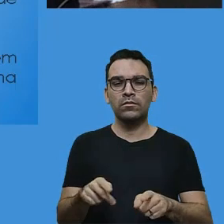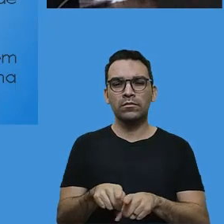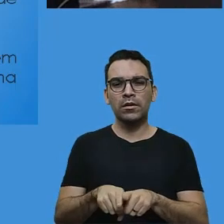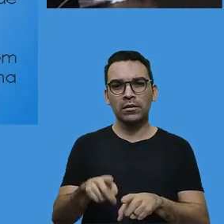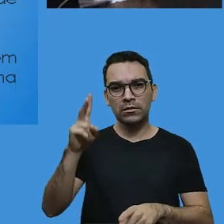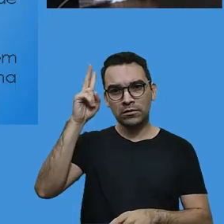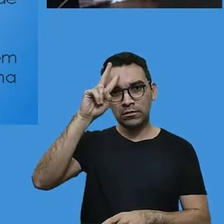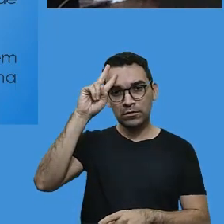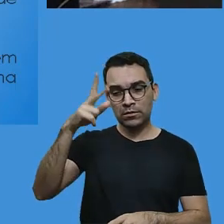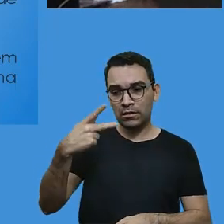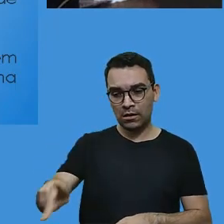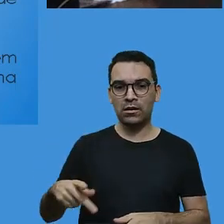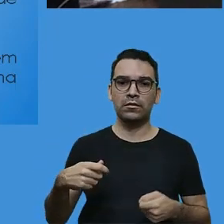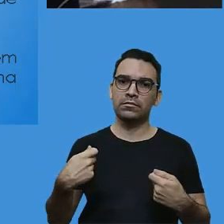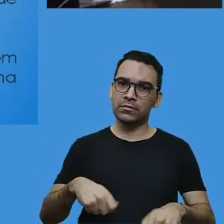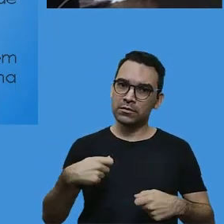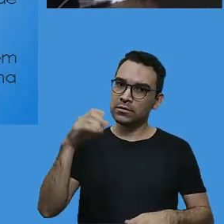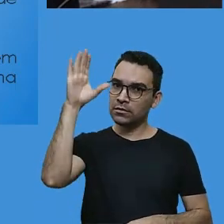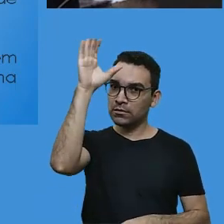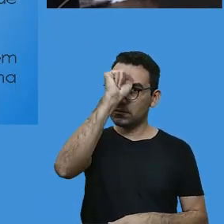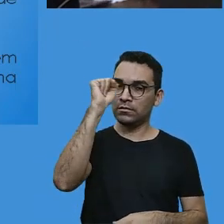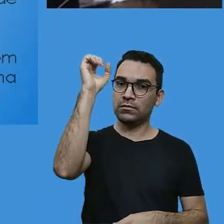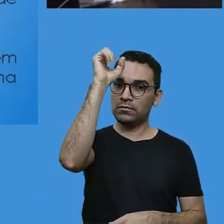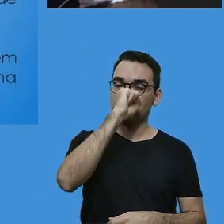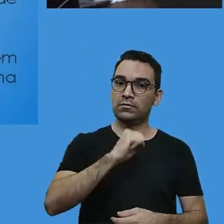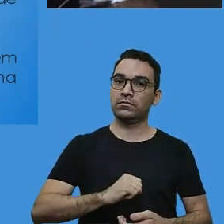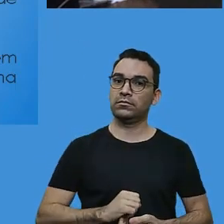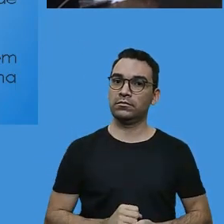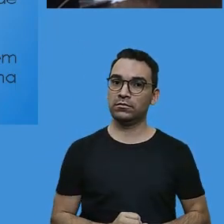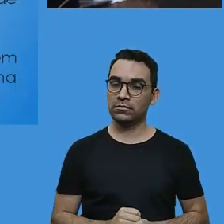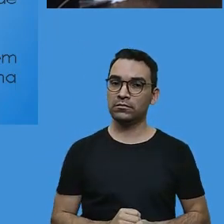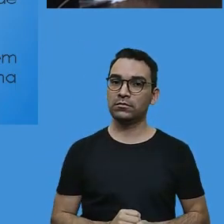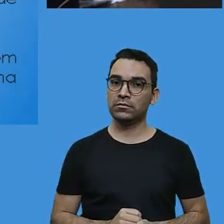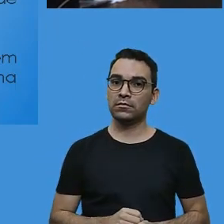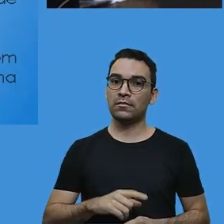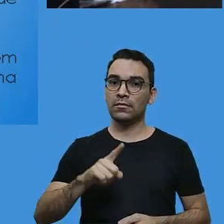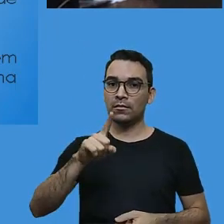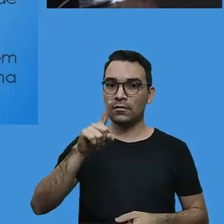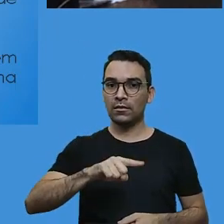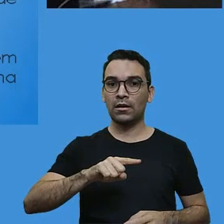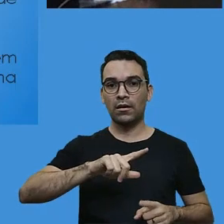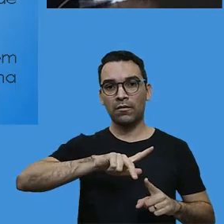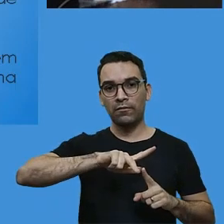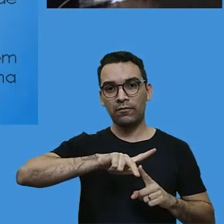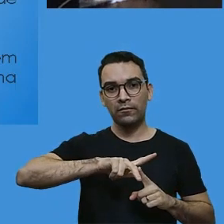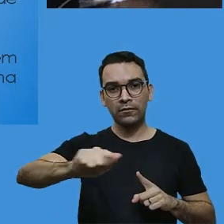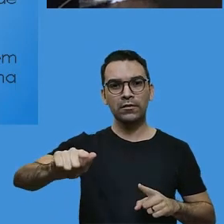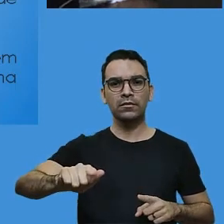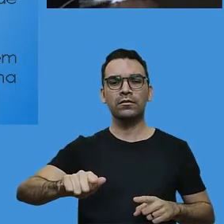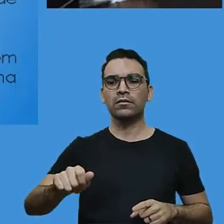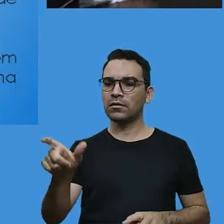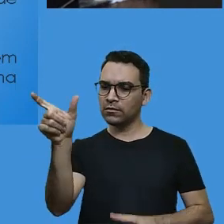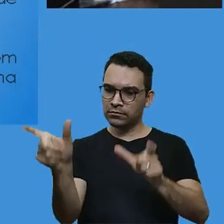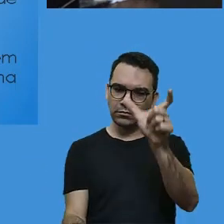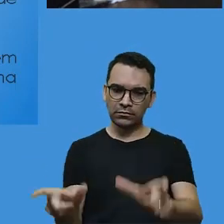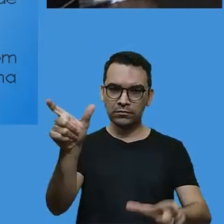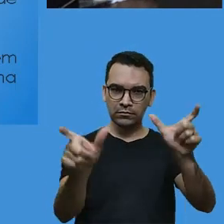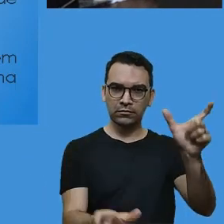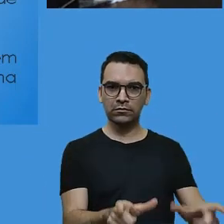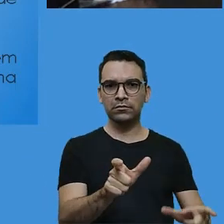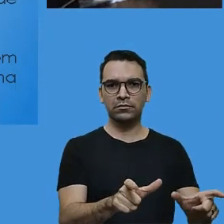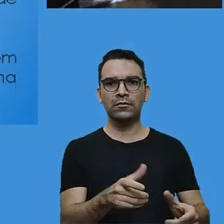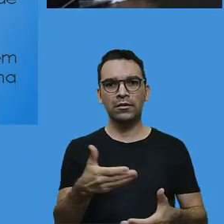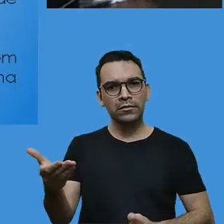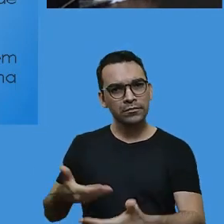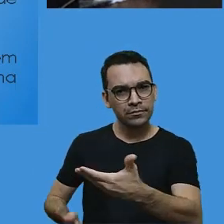tudo isso vai resultar na conquista de um ensino humanizado, que é